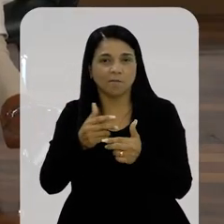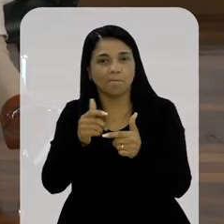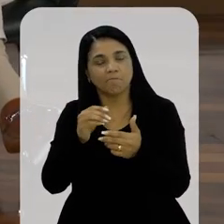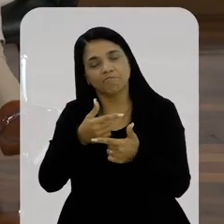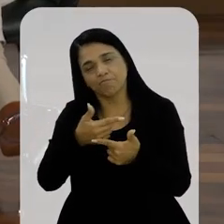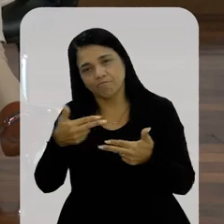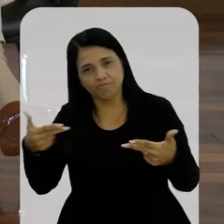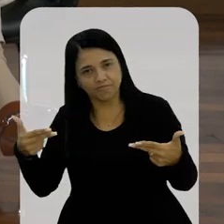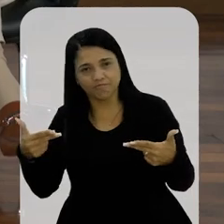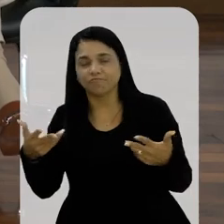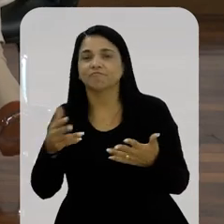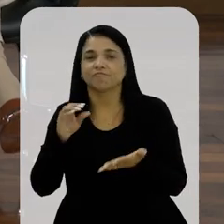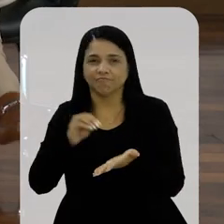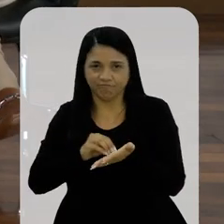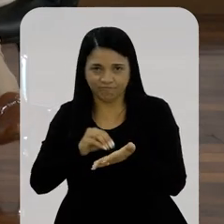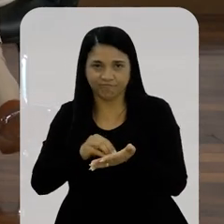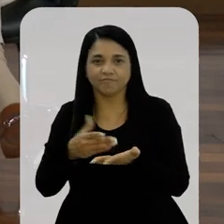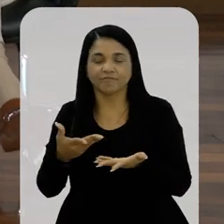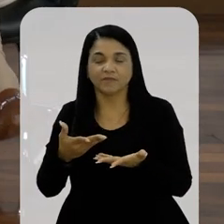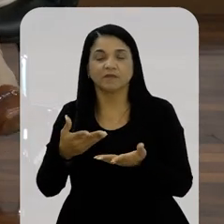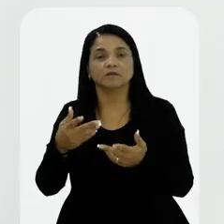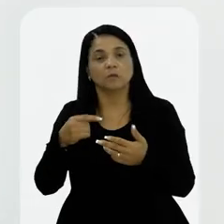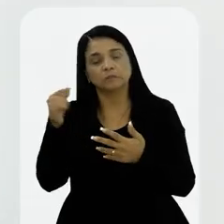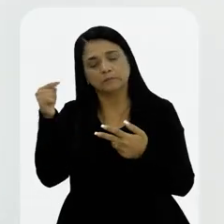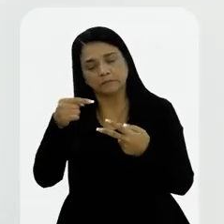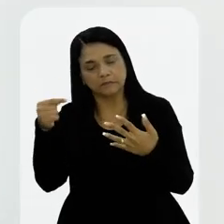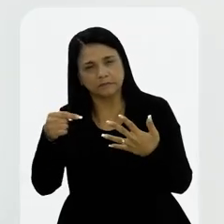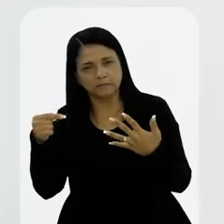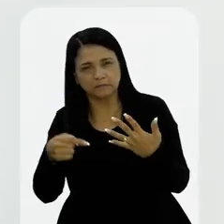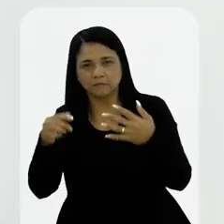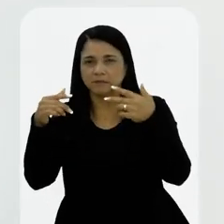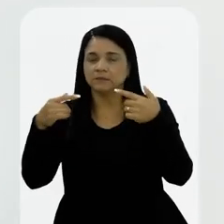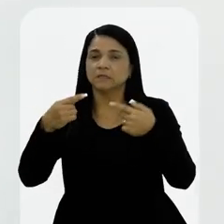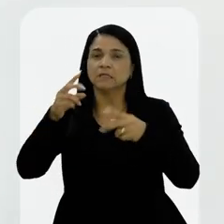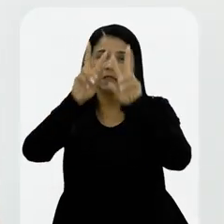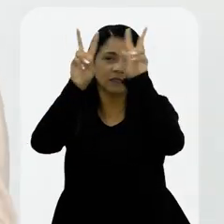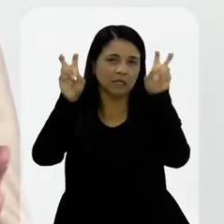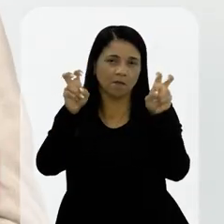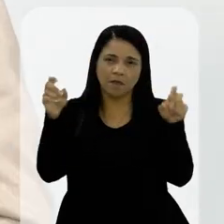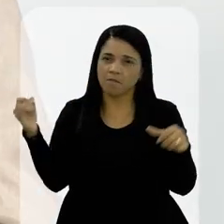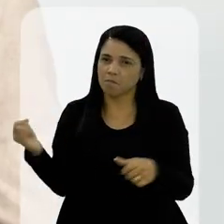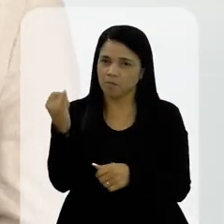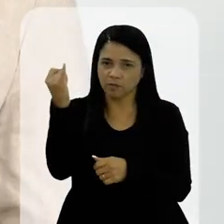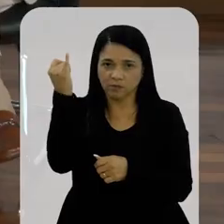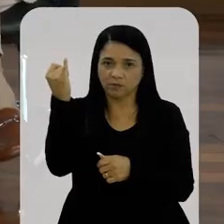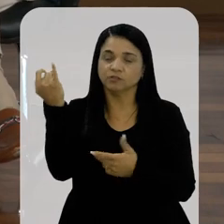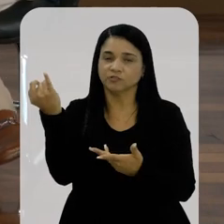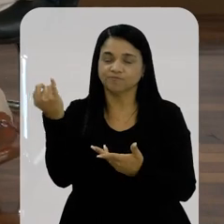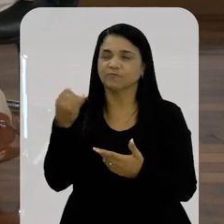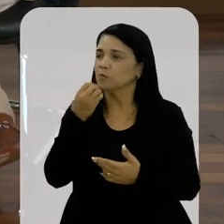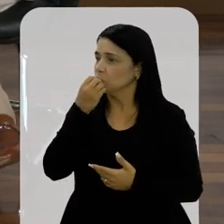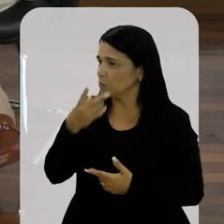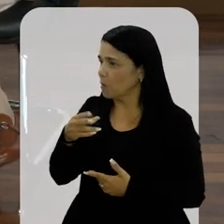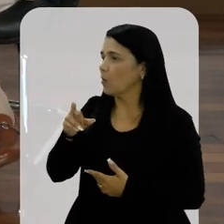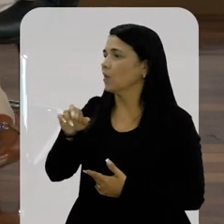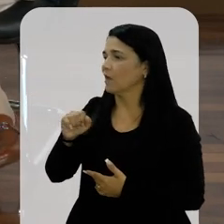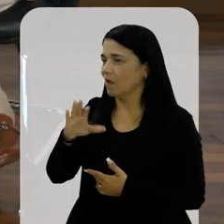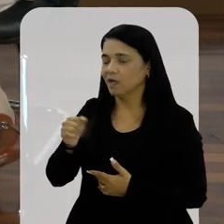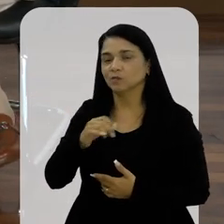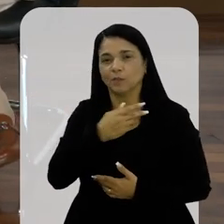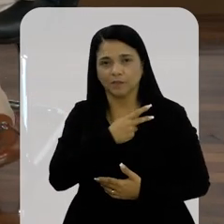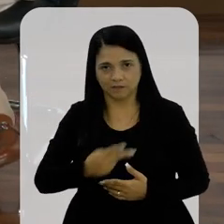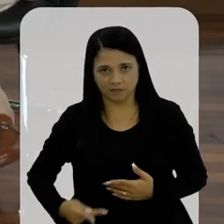também é muito grande. Então, essas são minhas primeiras considerações aí com relação a um tema tão complexo como esse. Muito bom, Ricardo, muito bom.